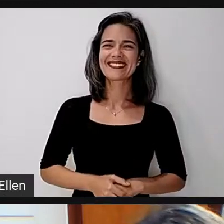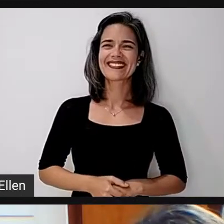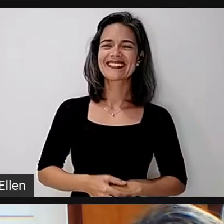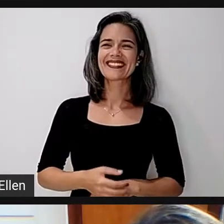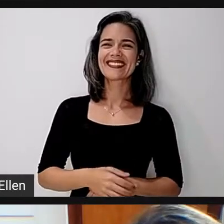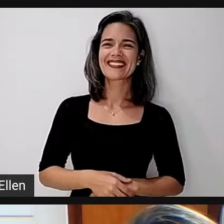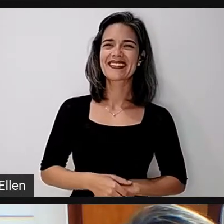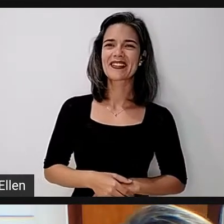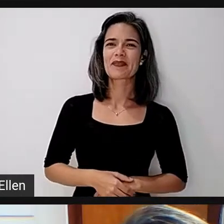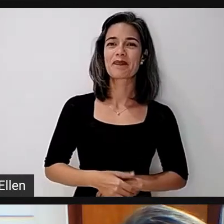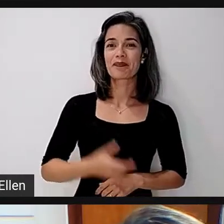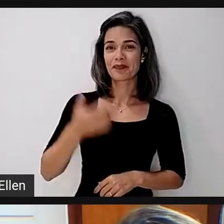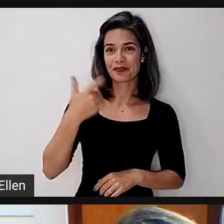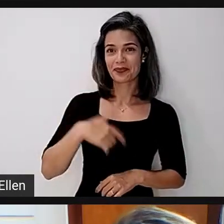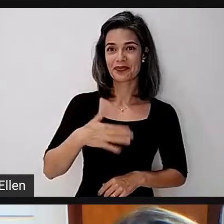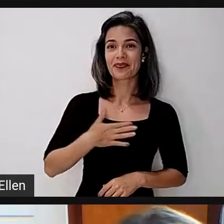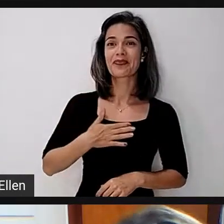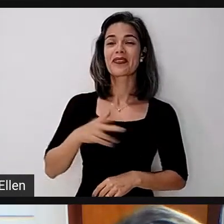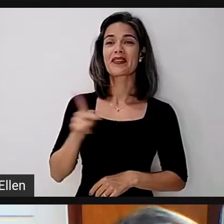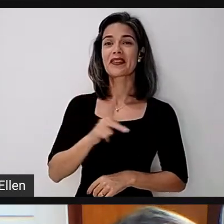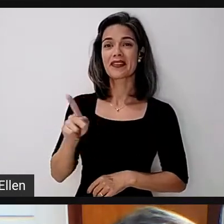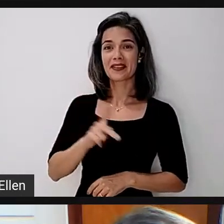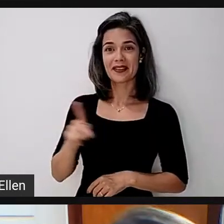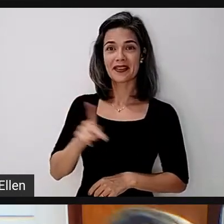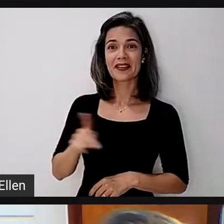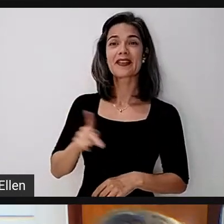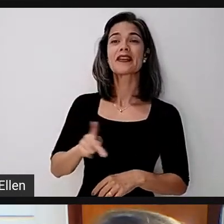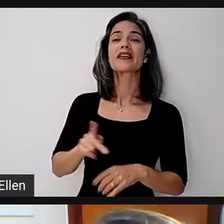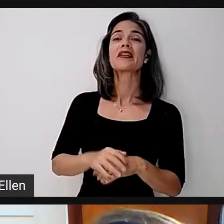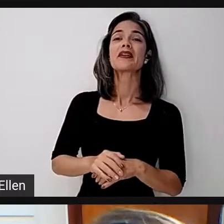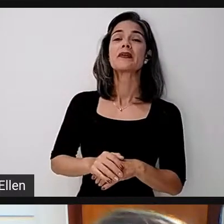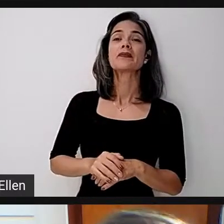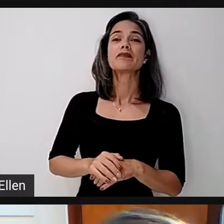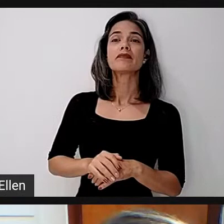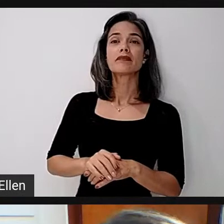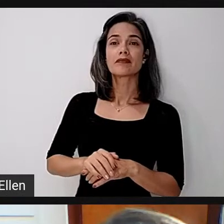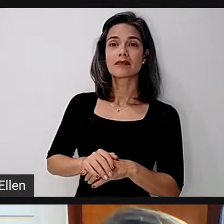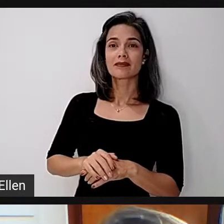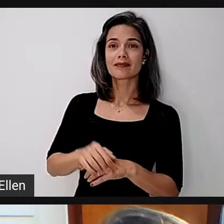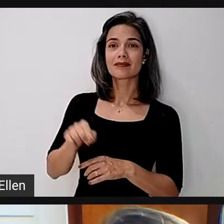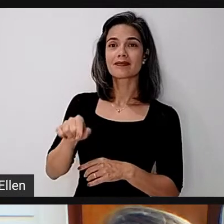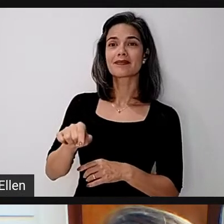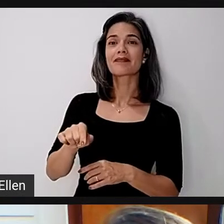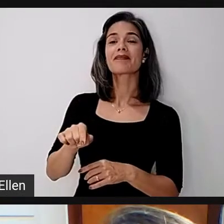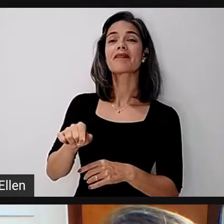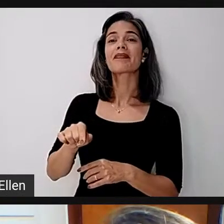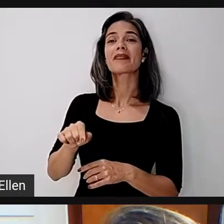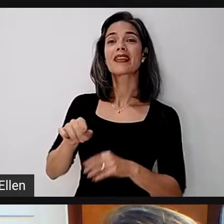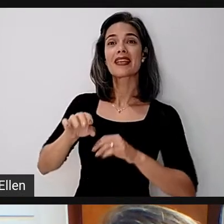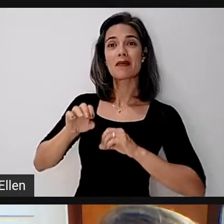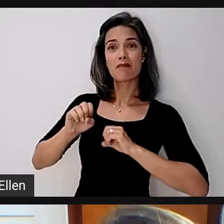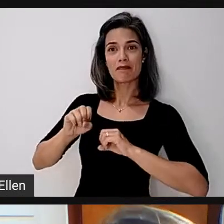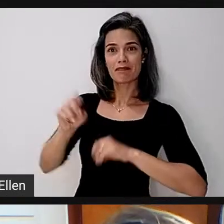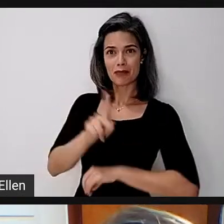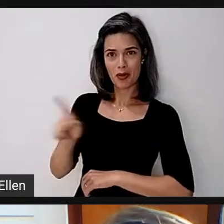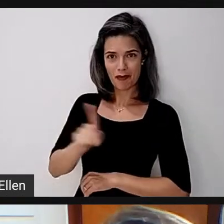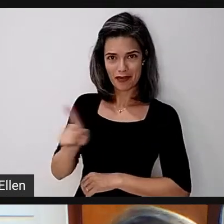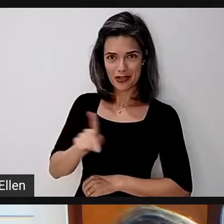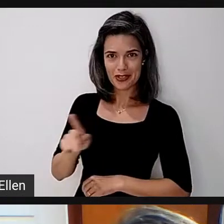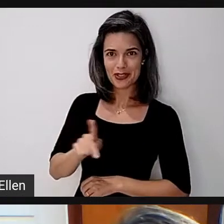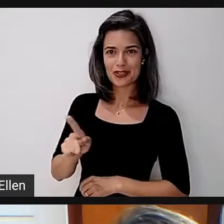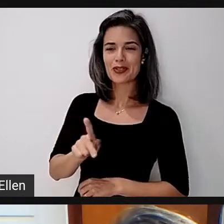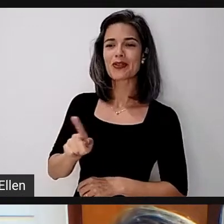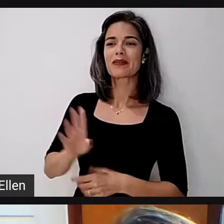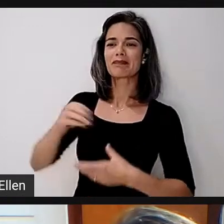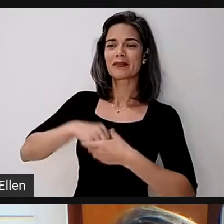Bom, como professora do Centro de Educação Infantil Criarte, vinculada ao Centro de Educação e atualmente em exercício na ProEx,